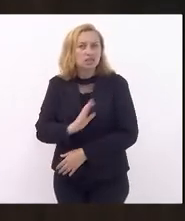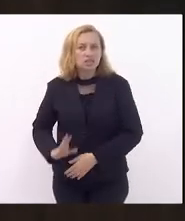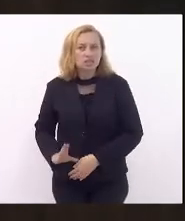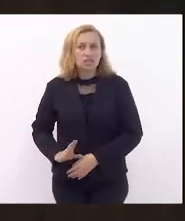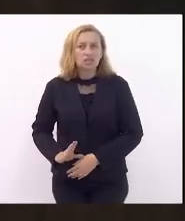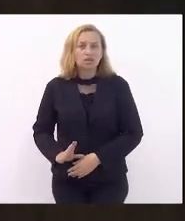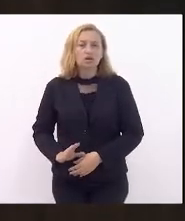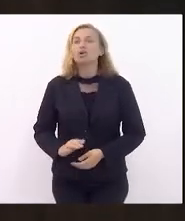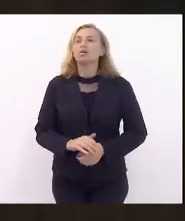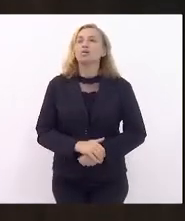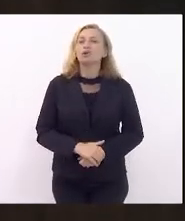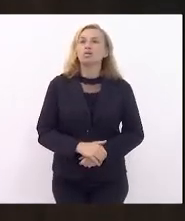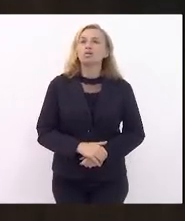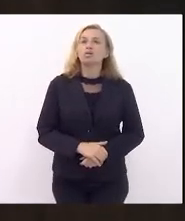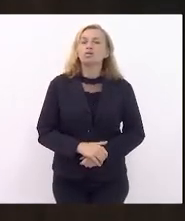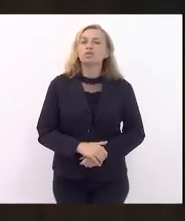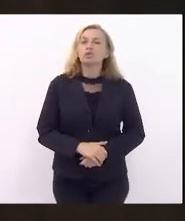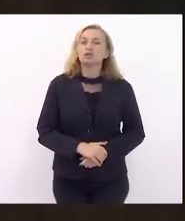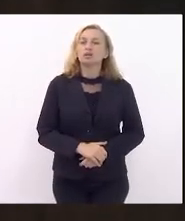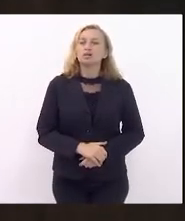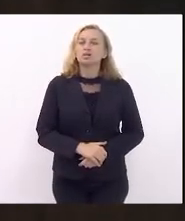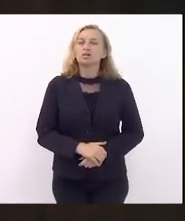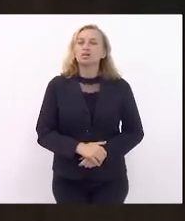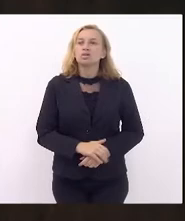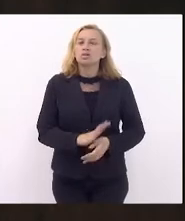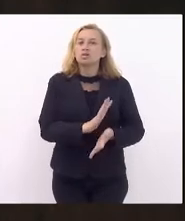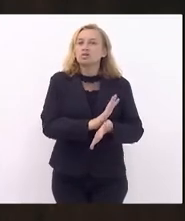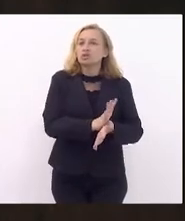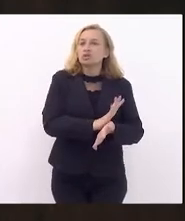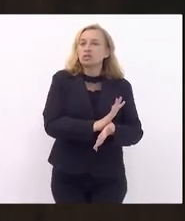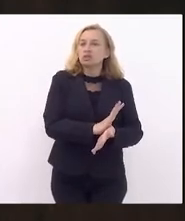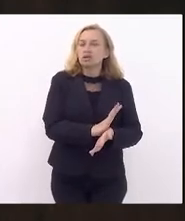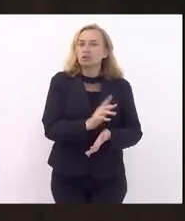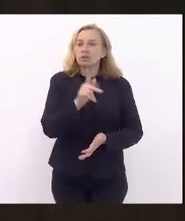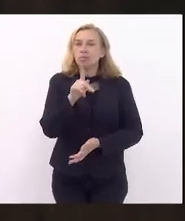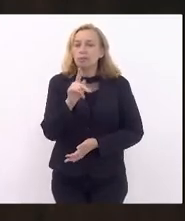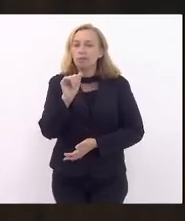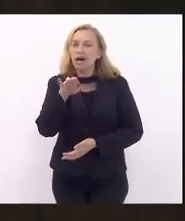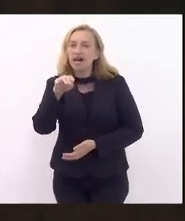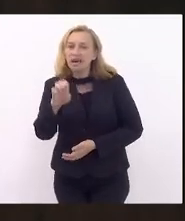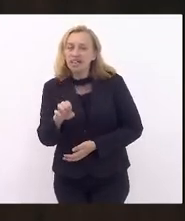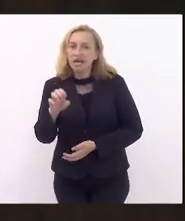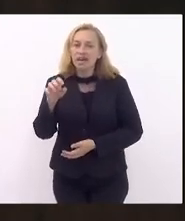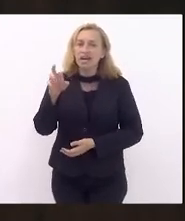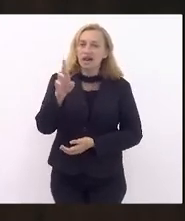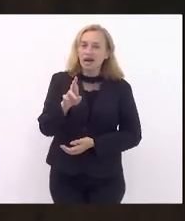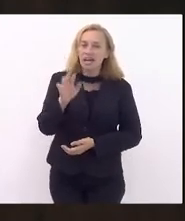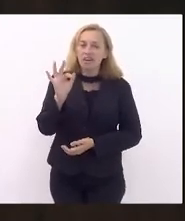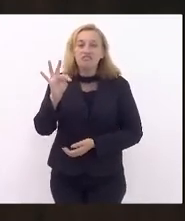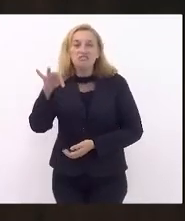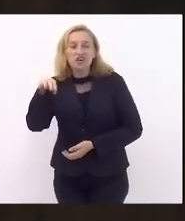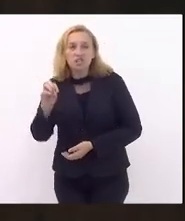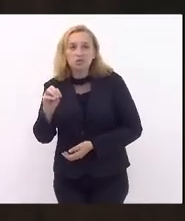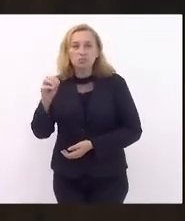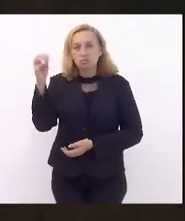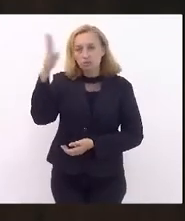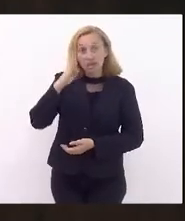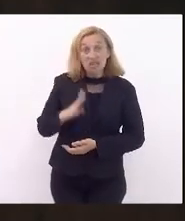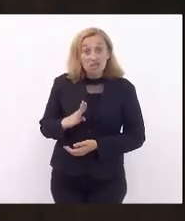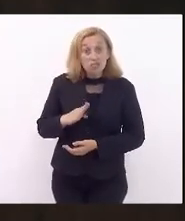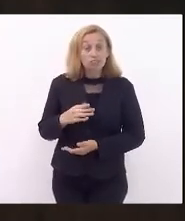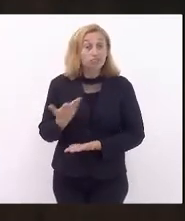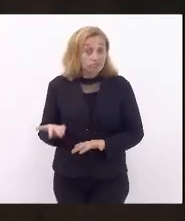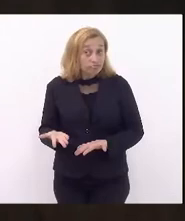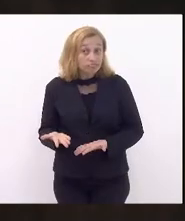desmonte do parque de refino no Brasil. Nós voltamos a viver um ciclo que nos tornamos meros